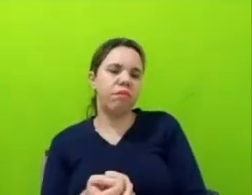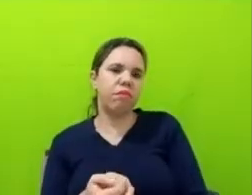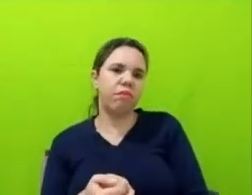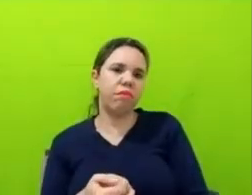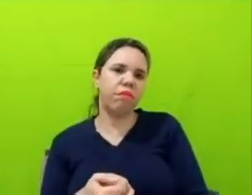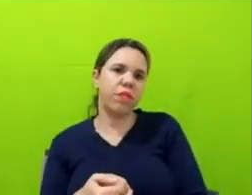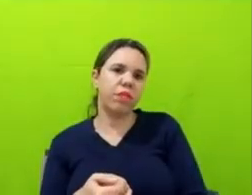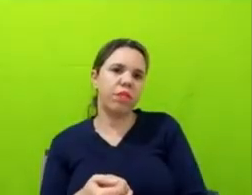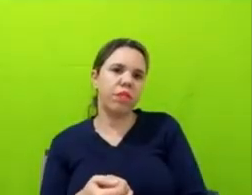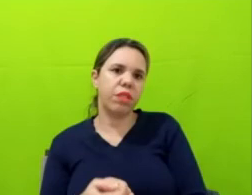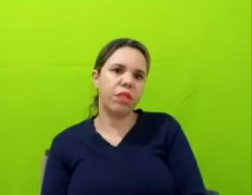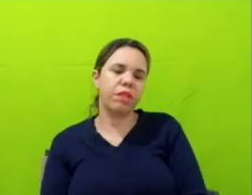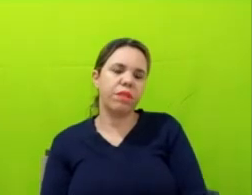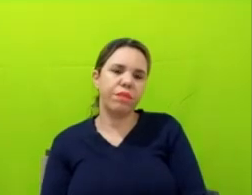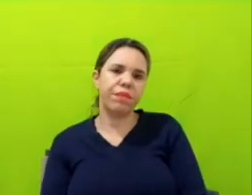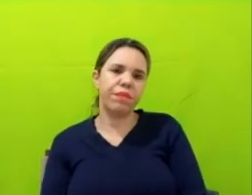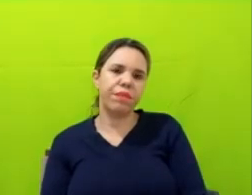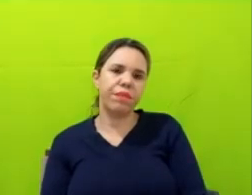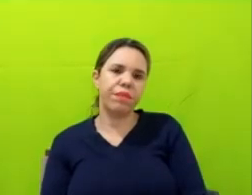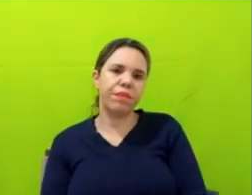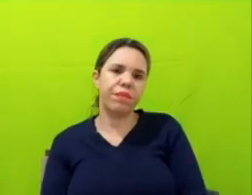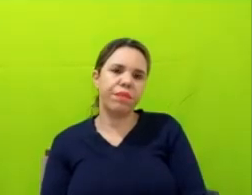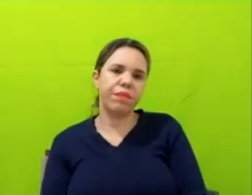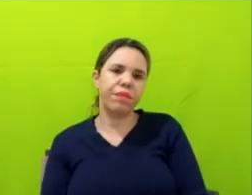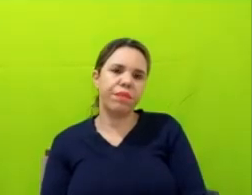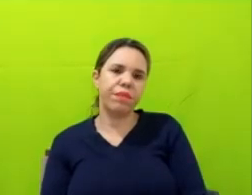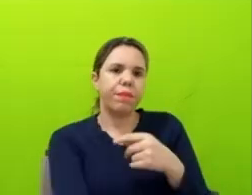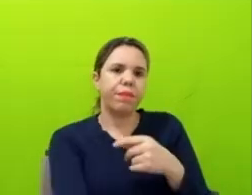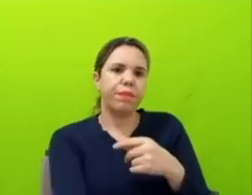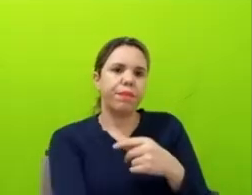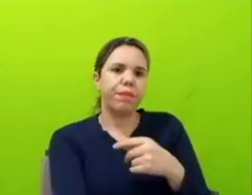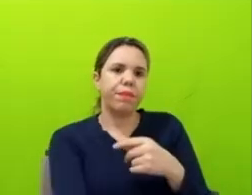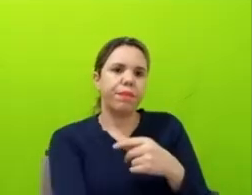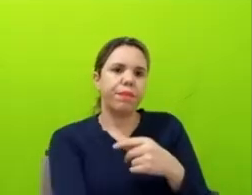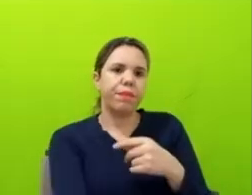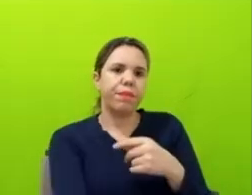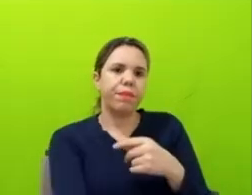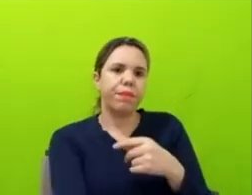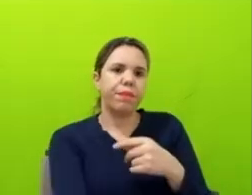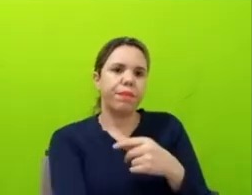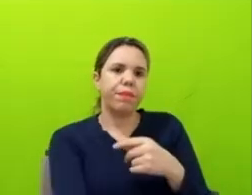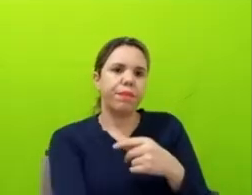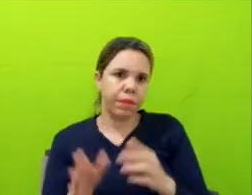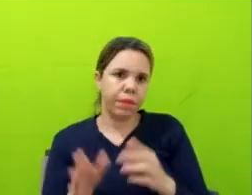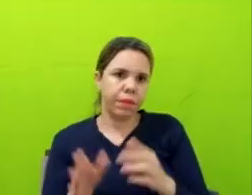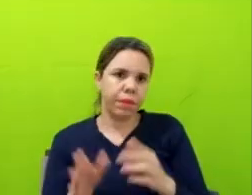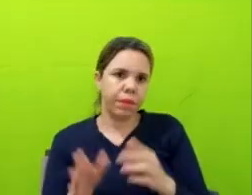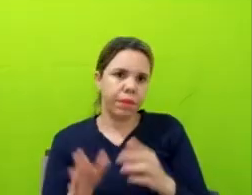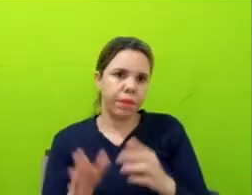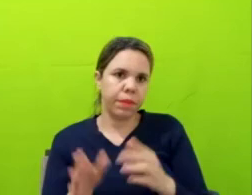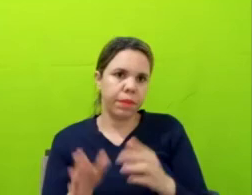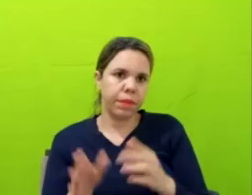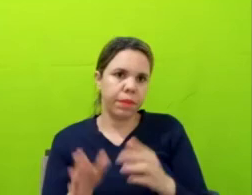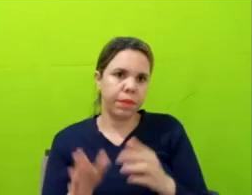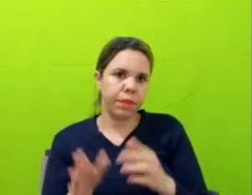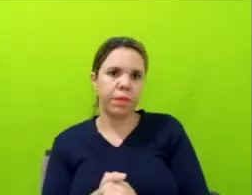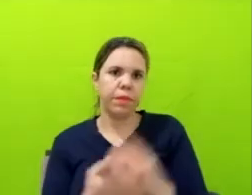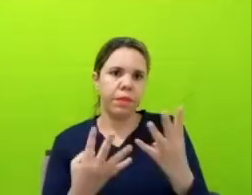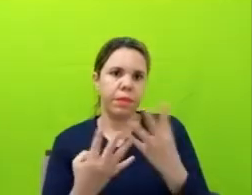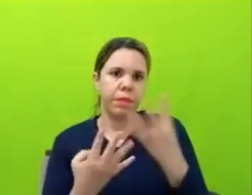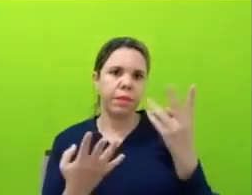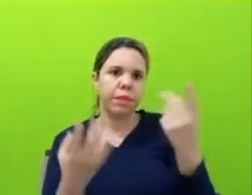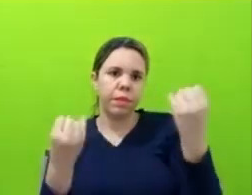Acho que é importante também a gente falar que a gente chegou naquele ponto de inflexão também, né? Então, agora